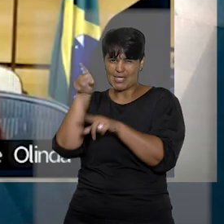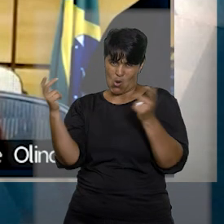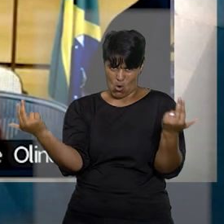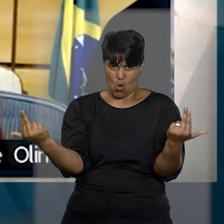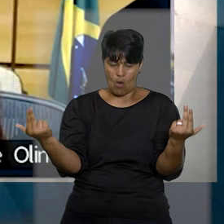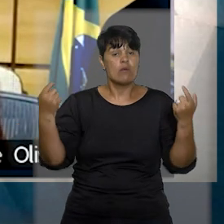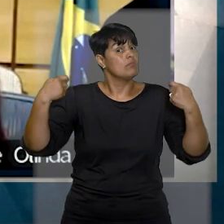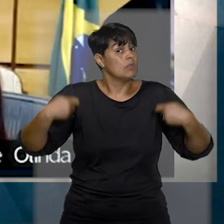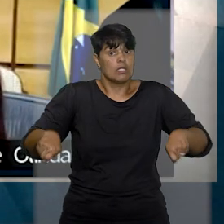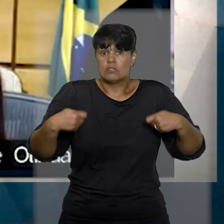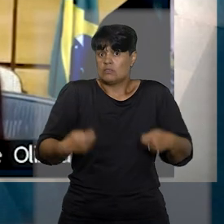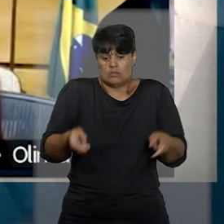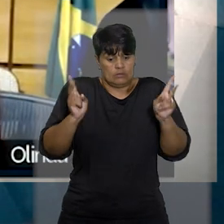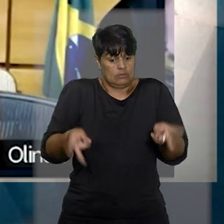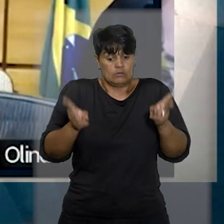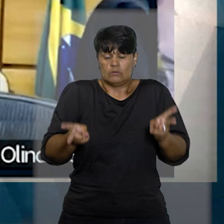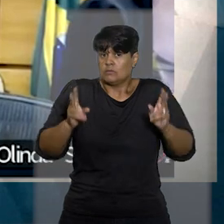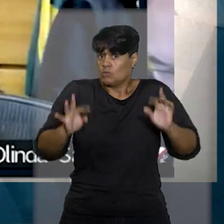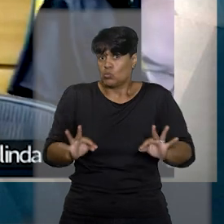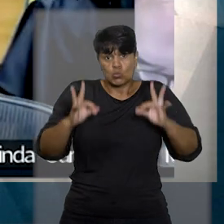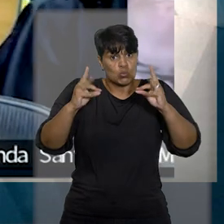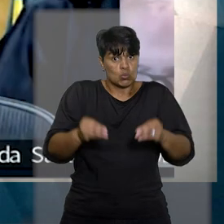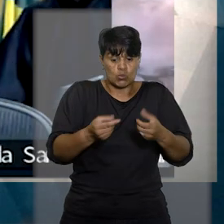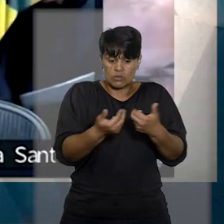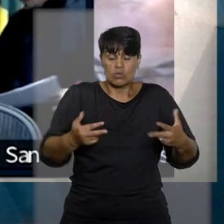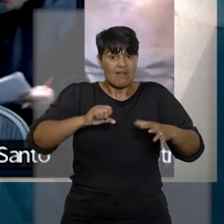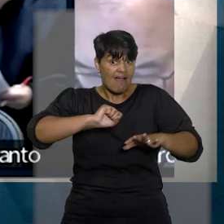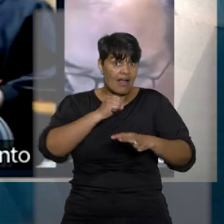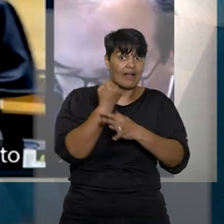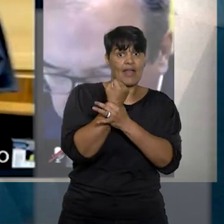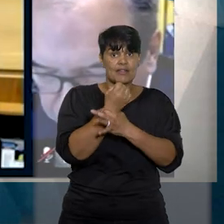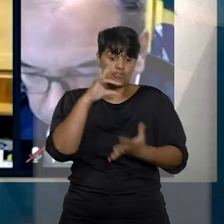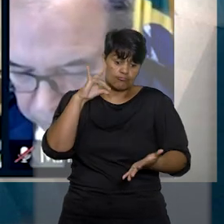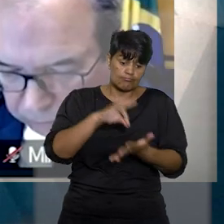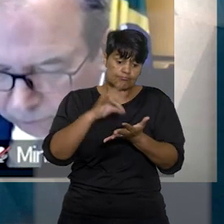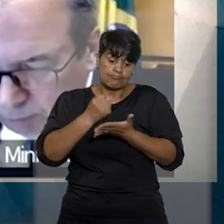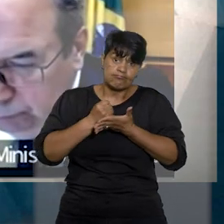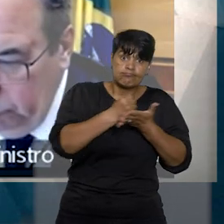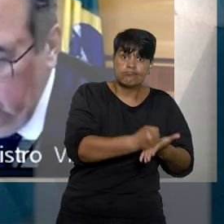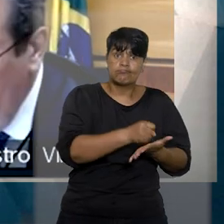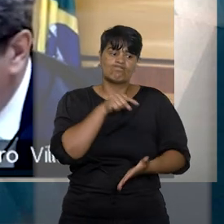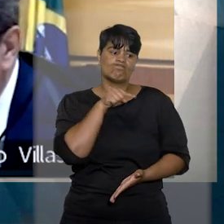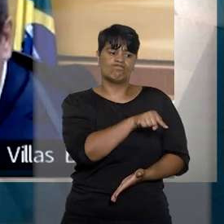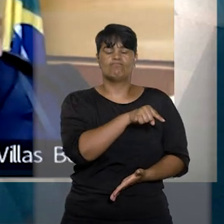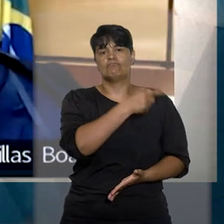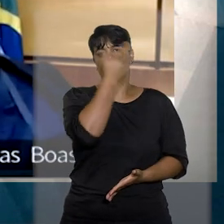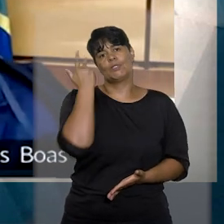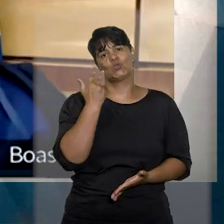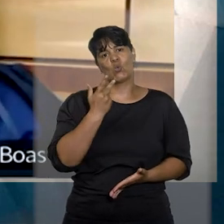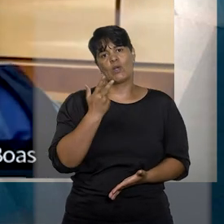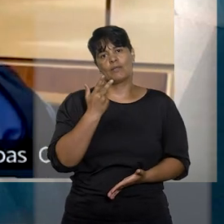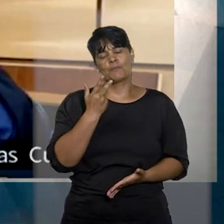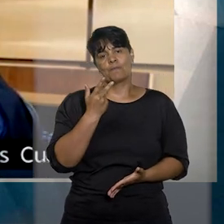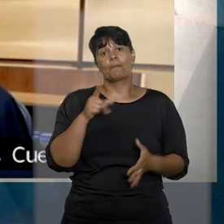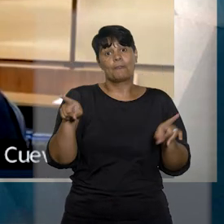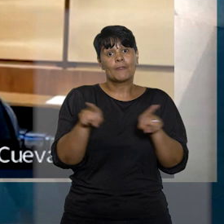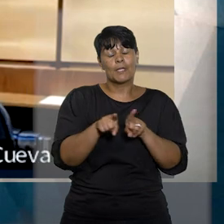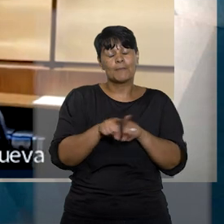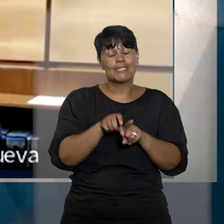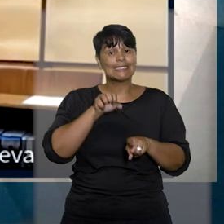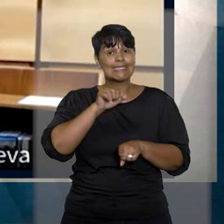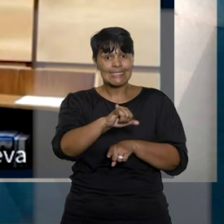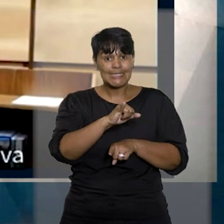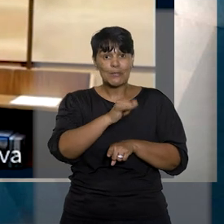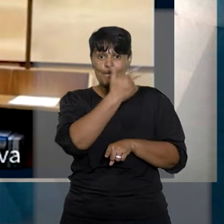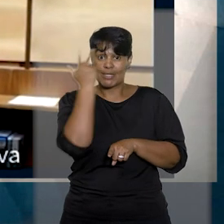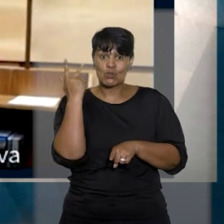deve abranger os insumos necessários para garantir a efetiva assistência médica ao beneficiário, inclusive